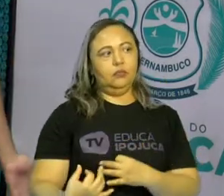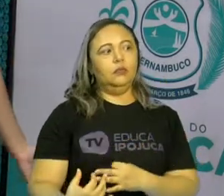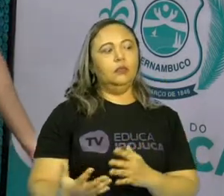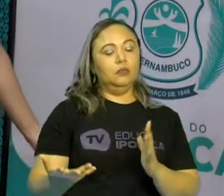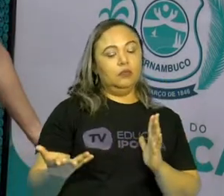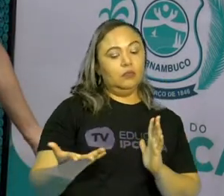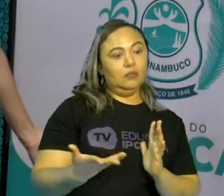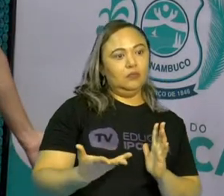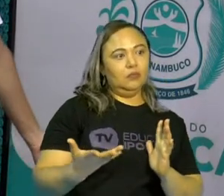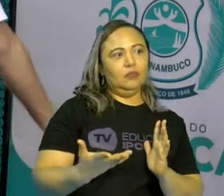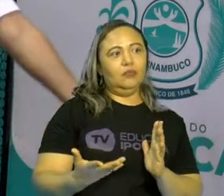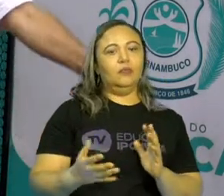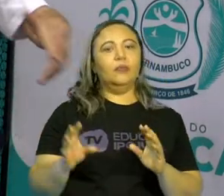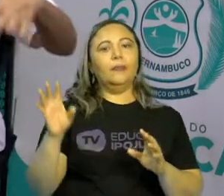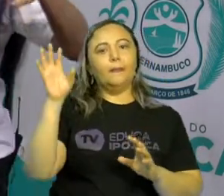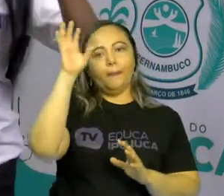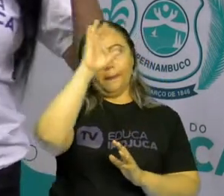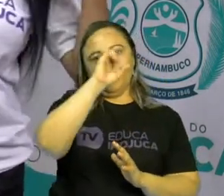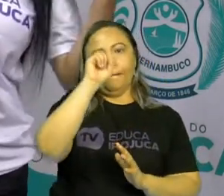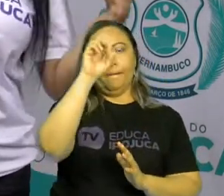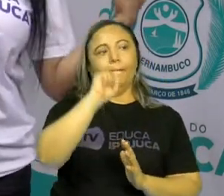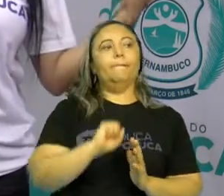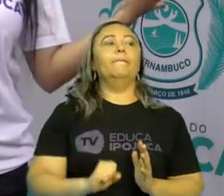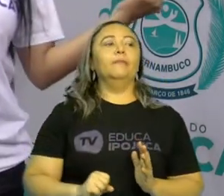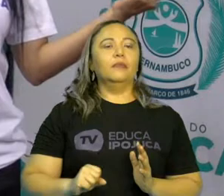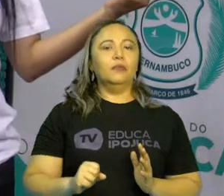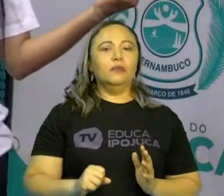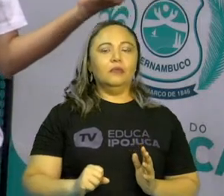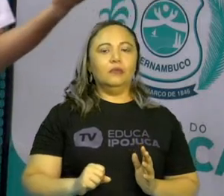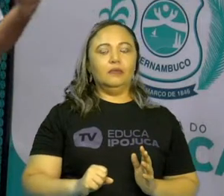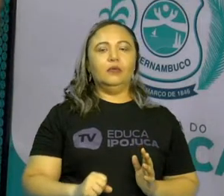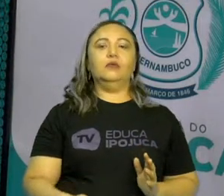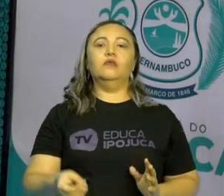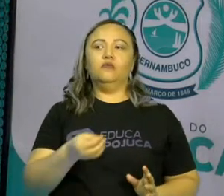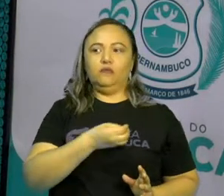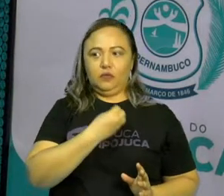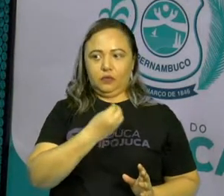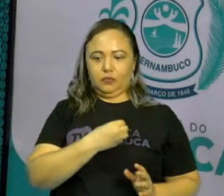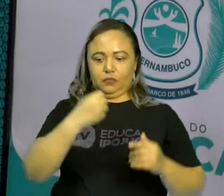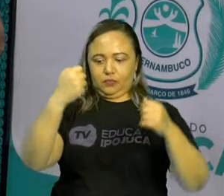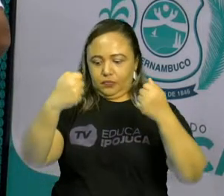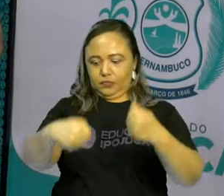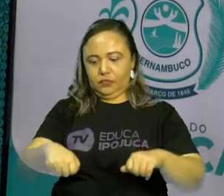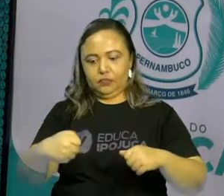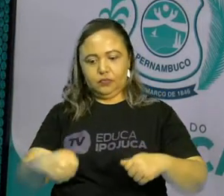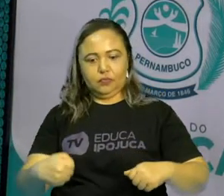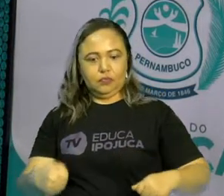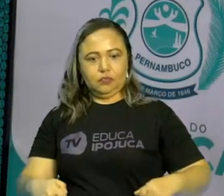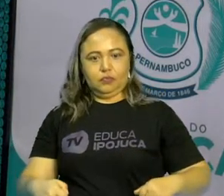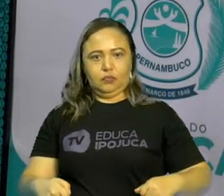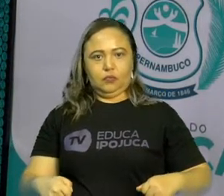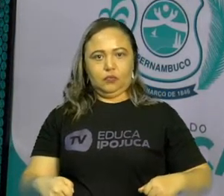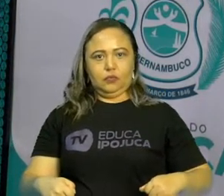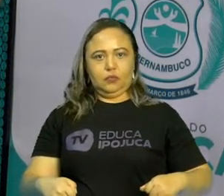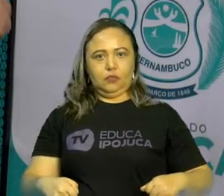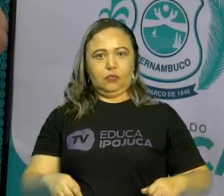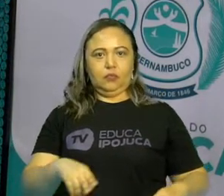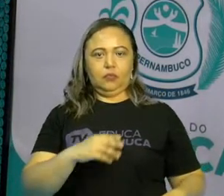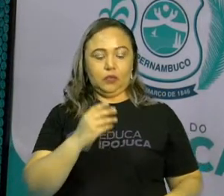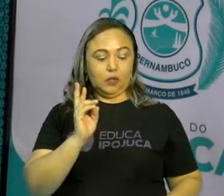Agora nós vamos ver o que os seres vivos precisam para viver, precisam para viver.